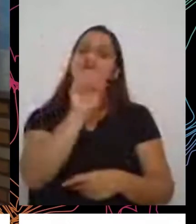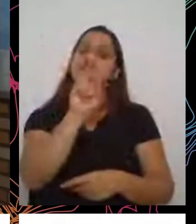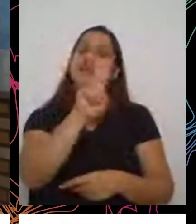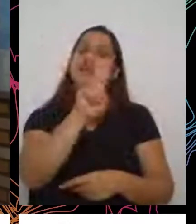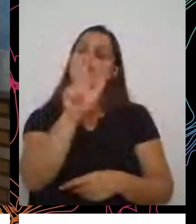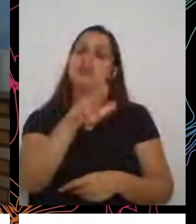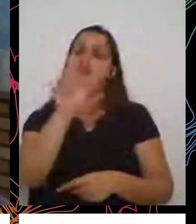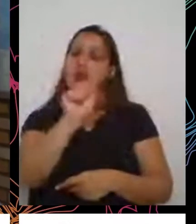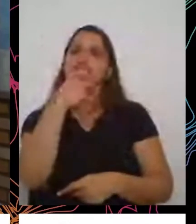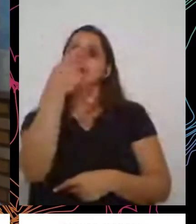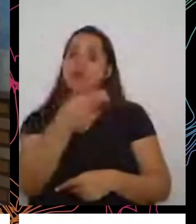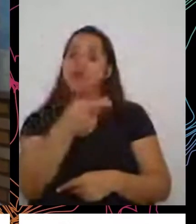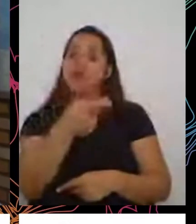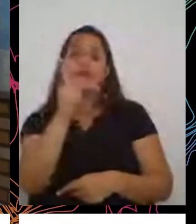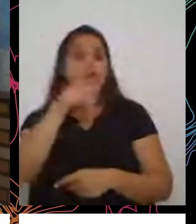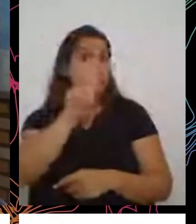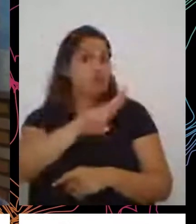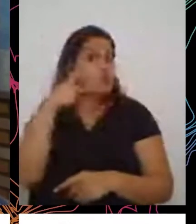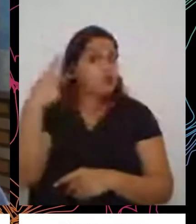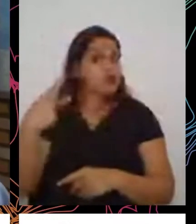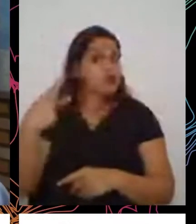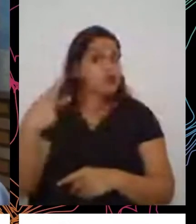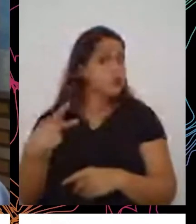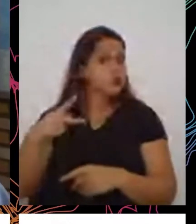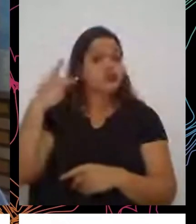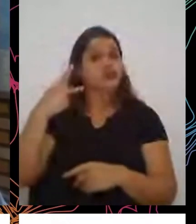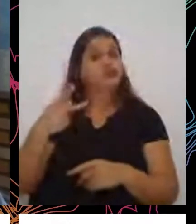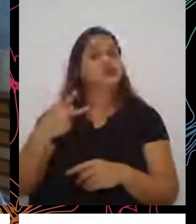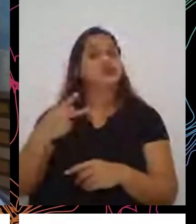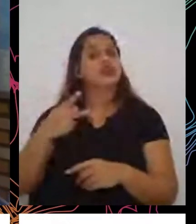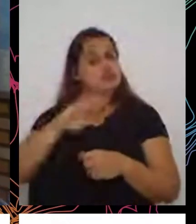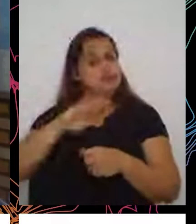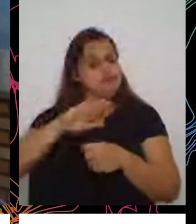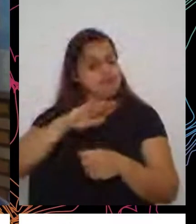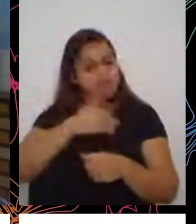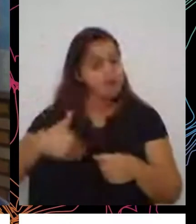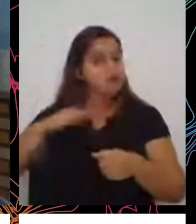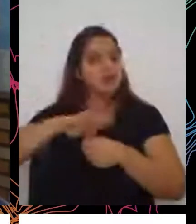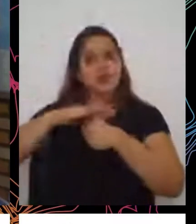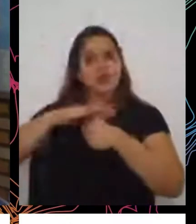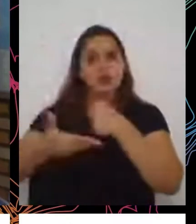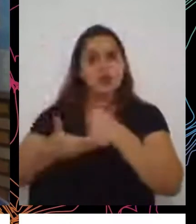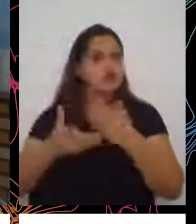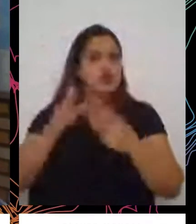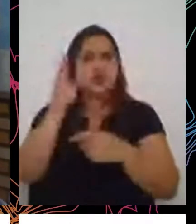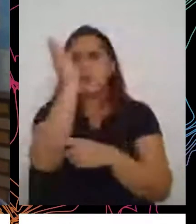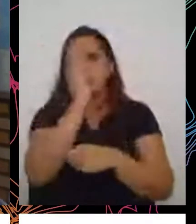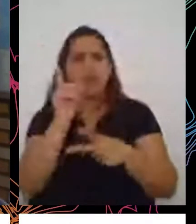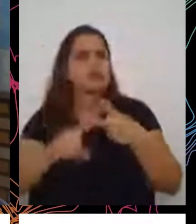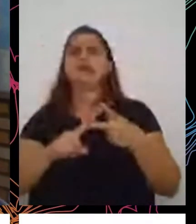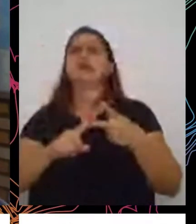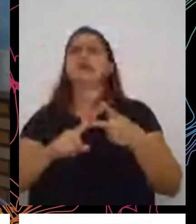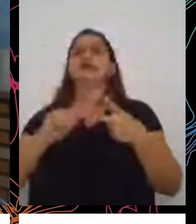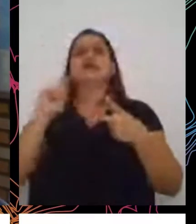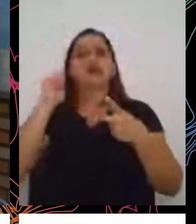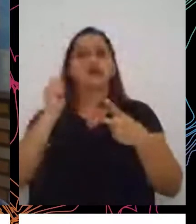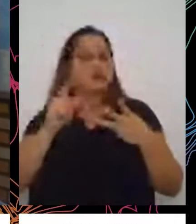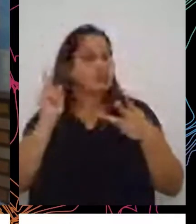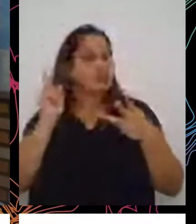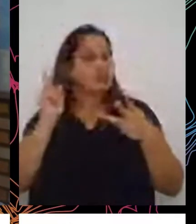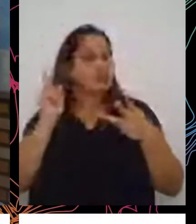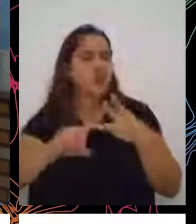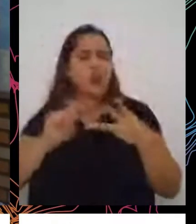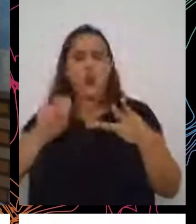políticas públicas sustentáveis. Isso seja no Brasil, seja na China, seja na África subsaariana. É tudo igual.